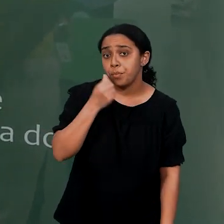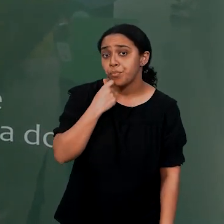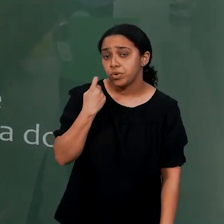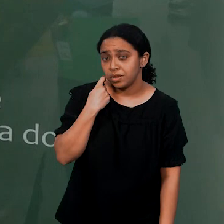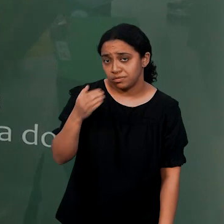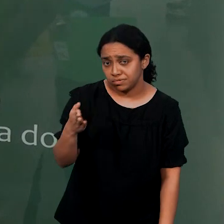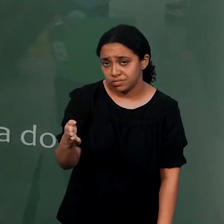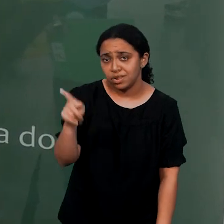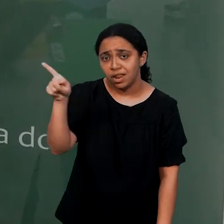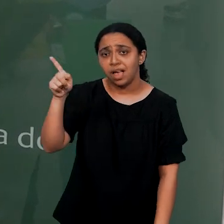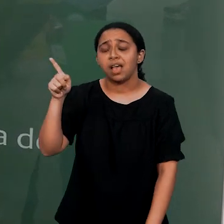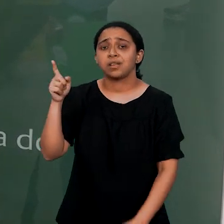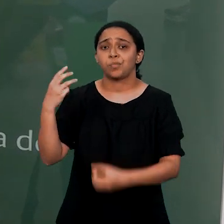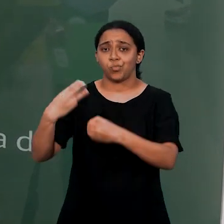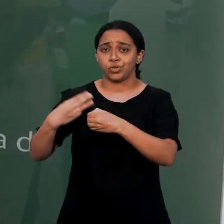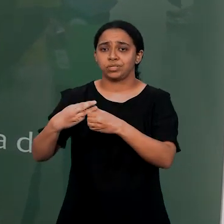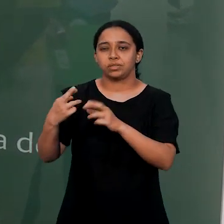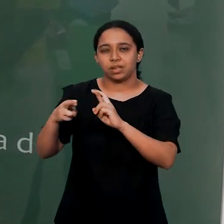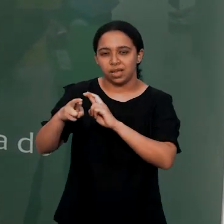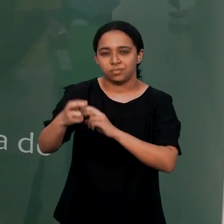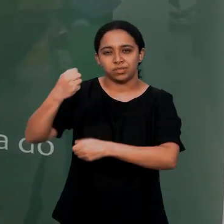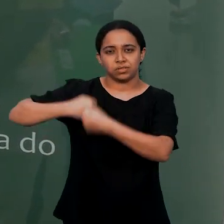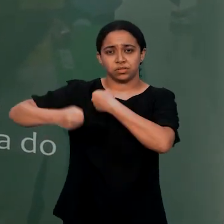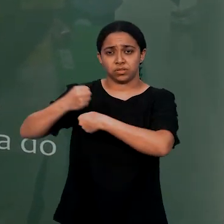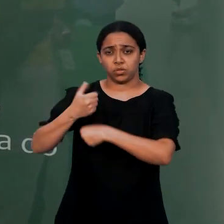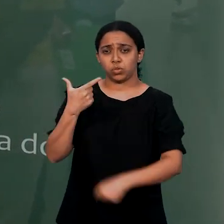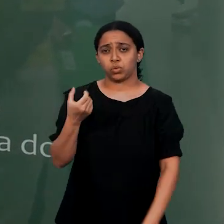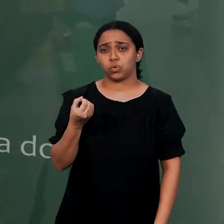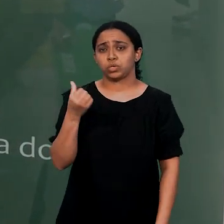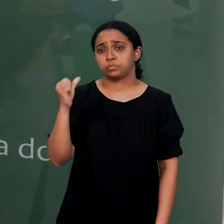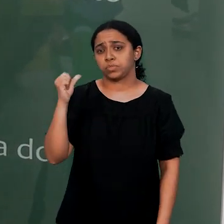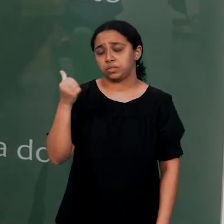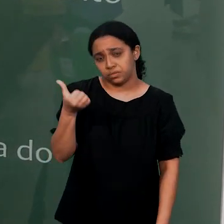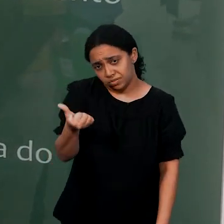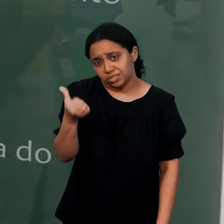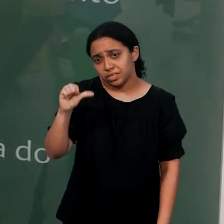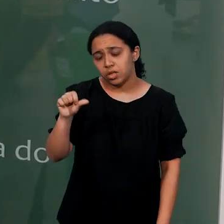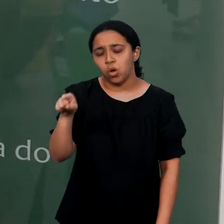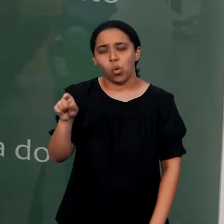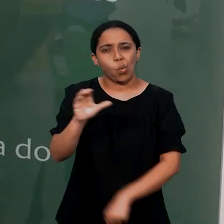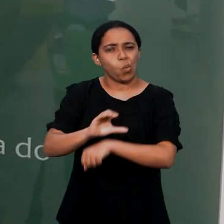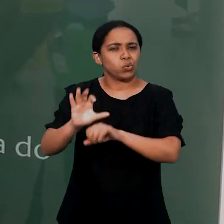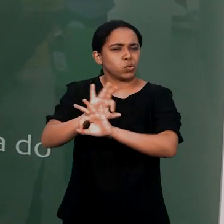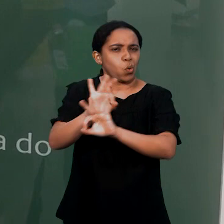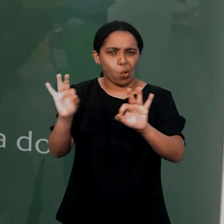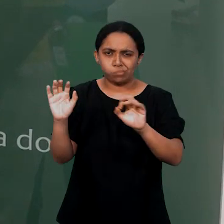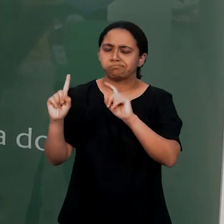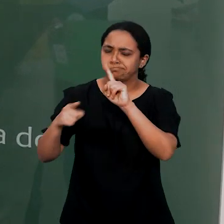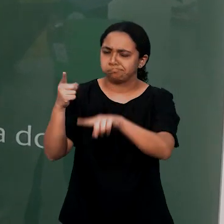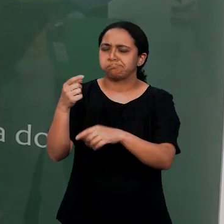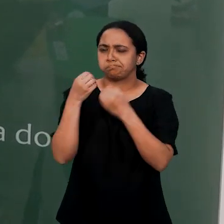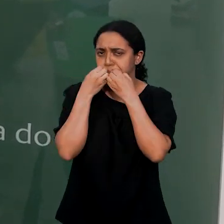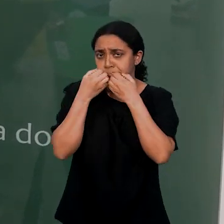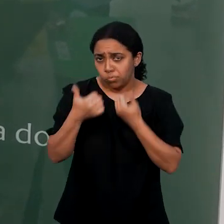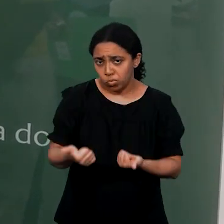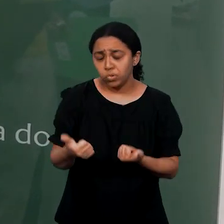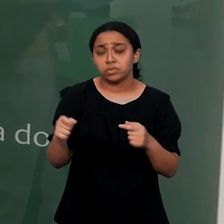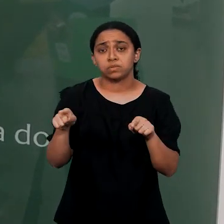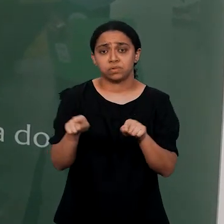artesanais do município de Raposa, em 2019, e foi um curso com bastante êxito.